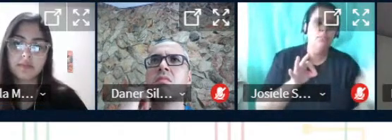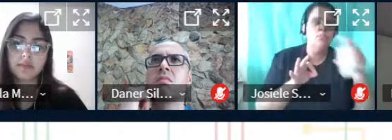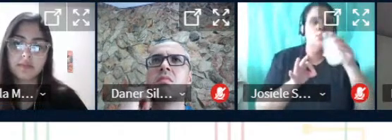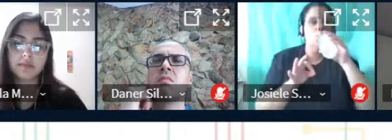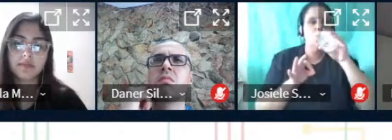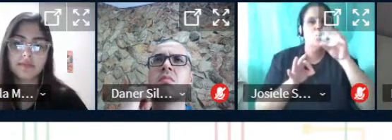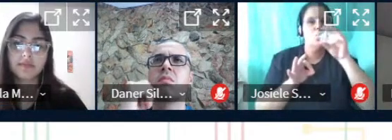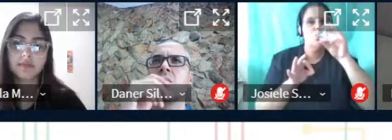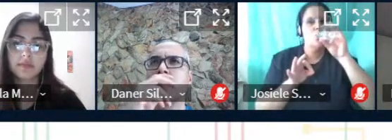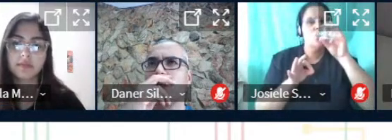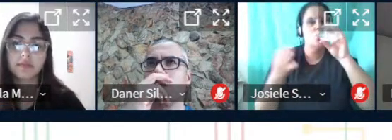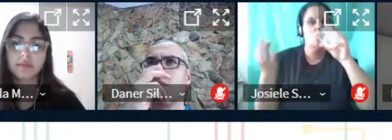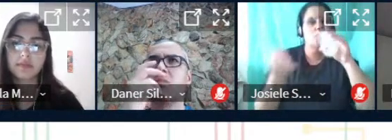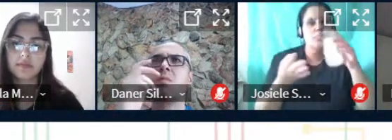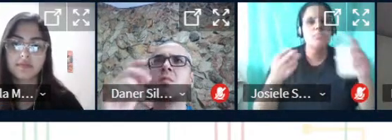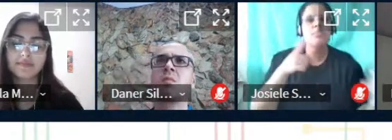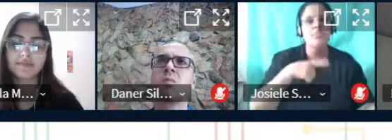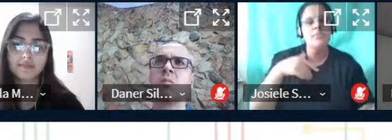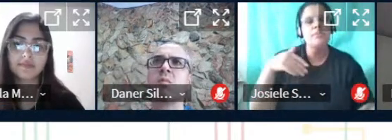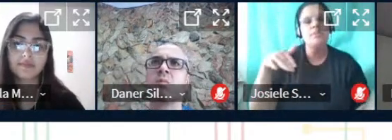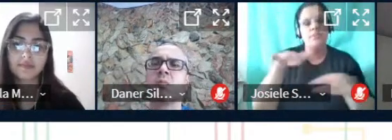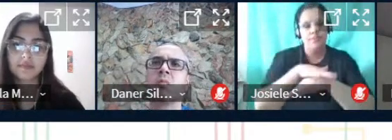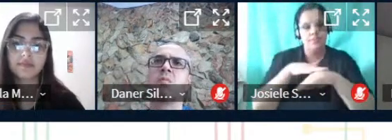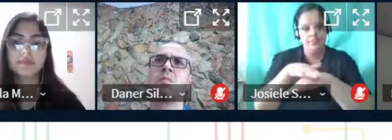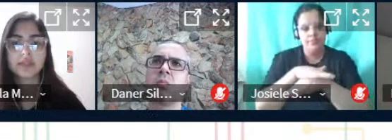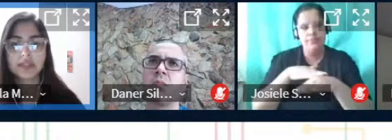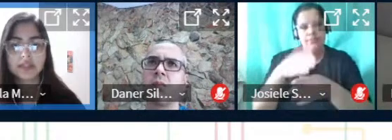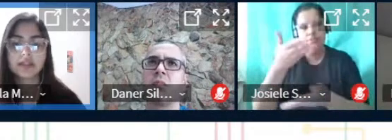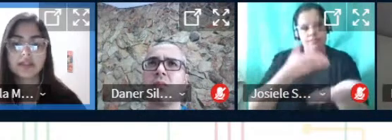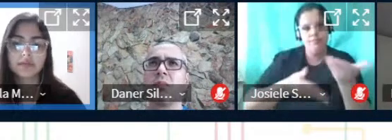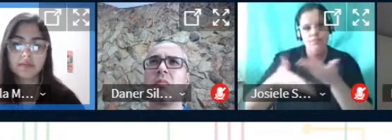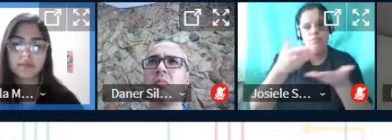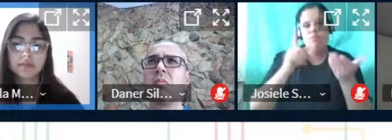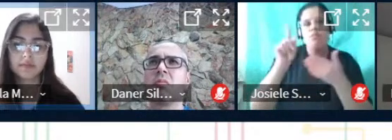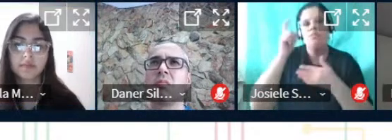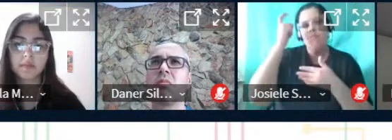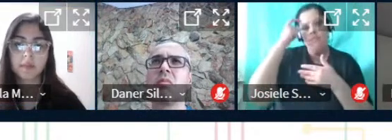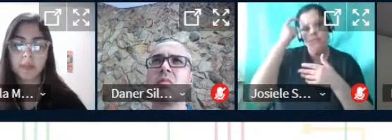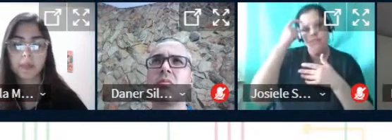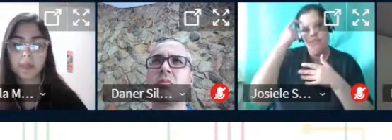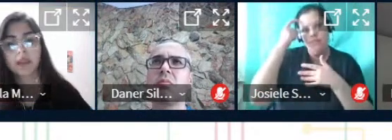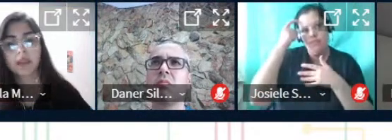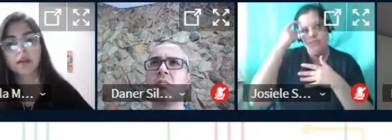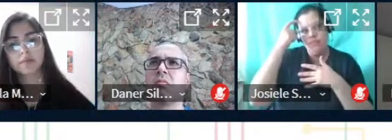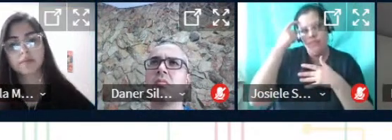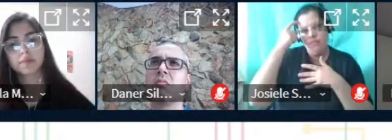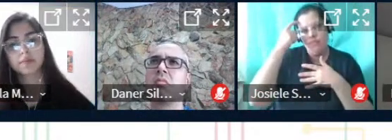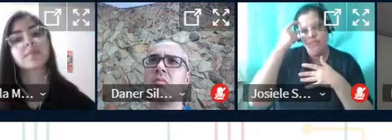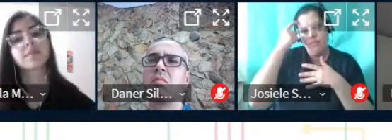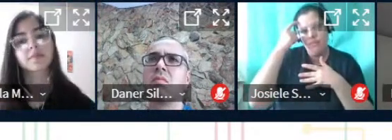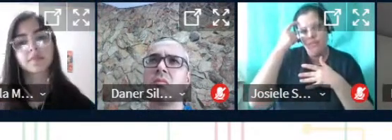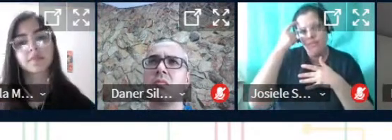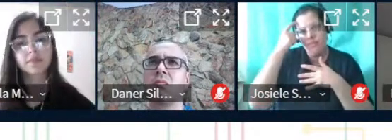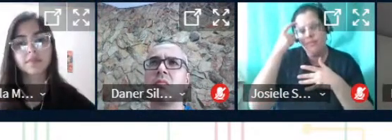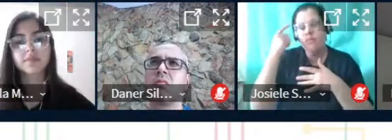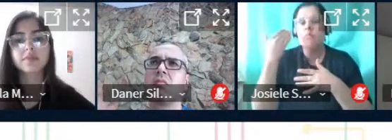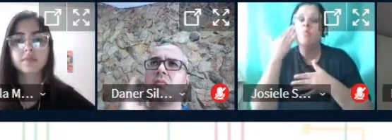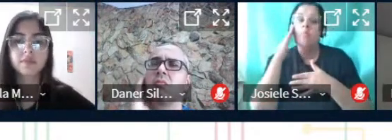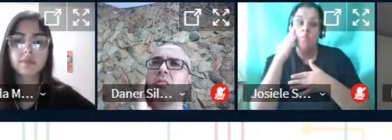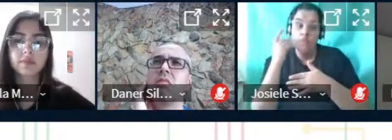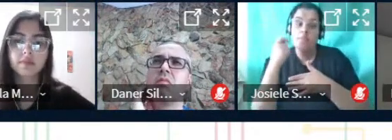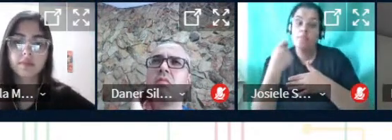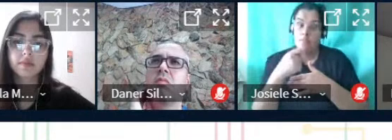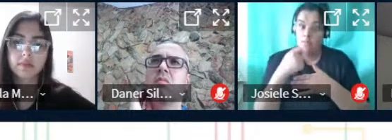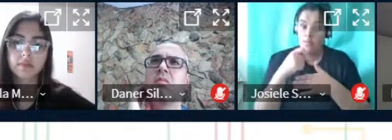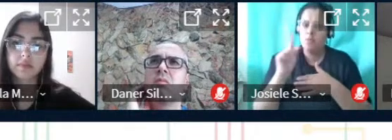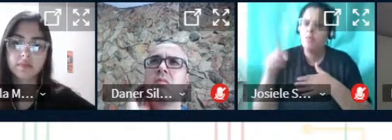perfeito então existe um diálogo né isso é importantíssimo né não é só pensar que a gente vai dar conta do outro sem entender realmente o